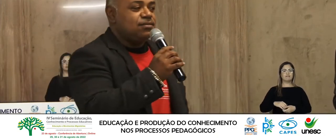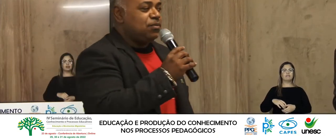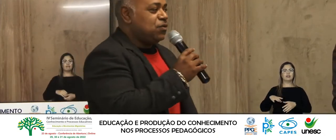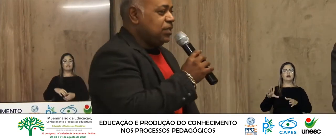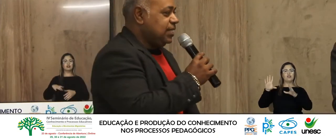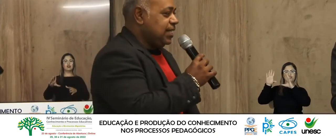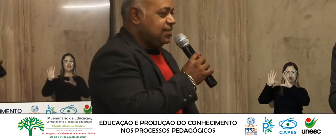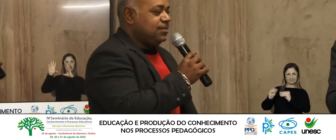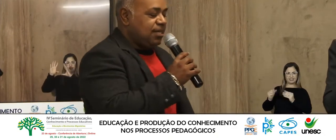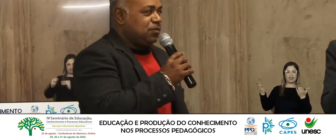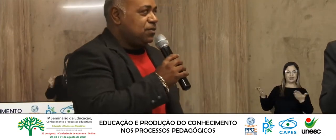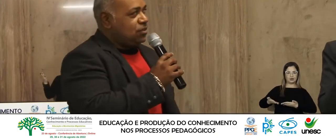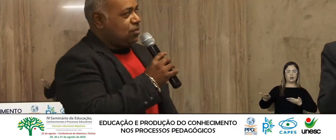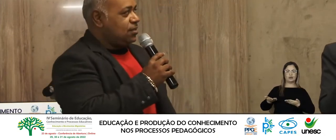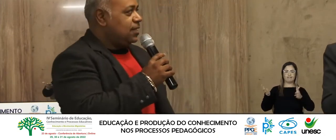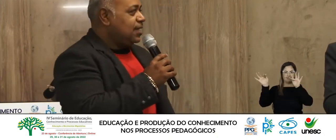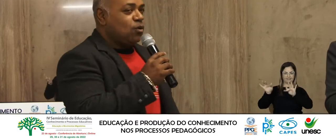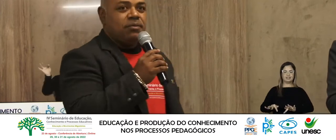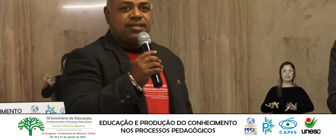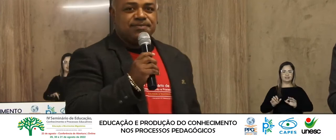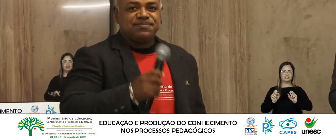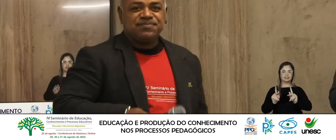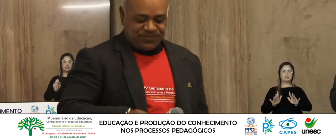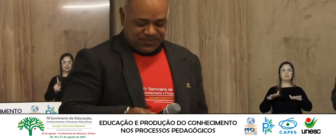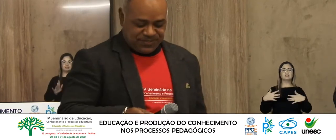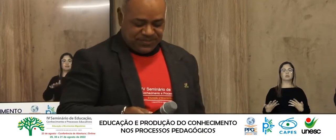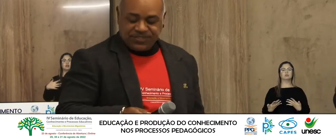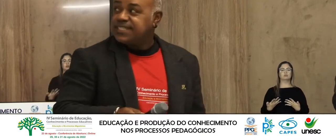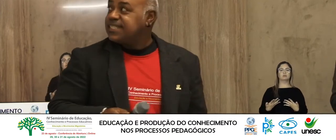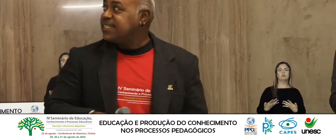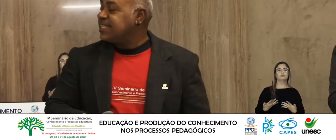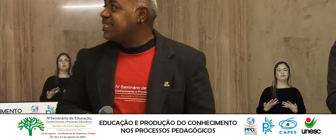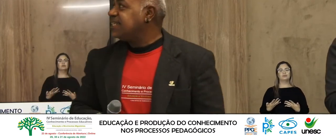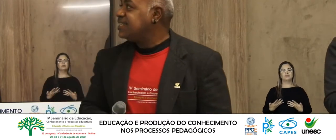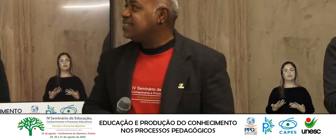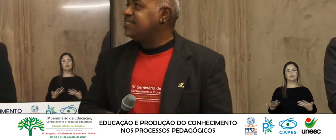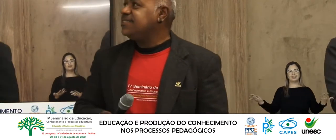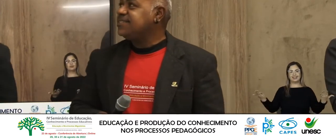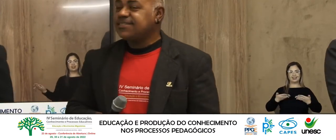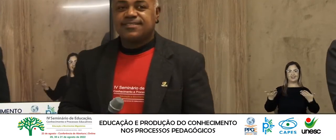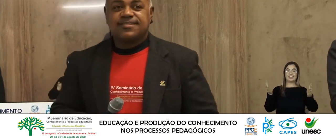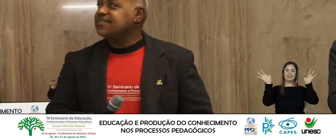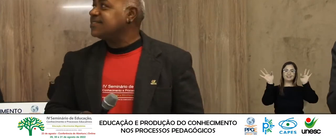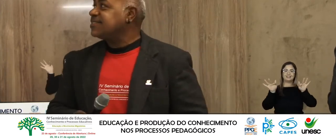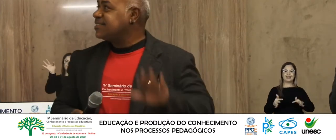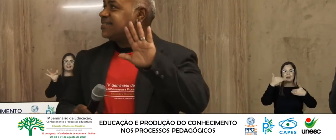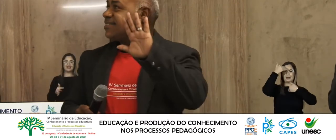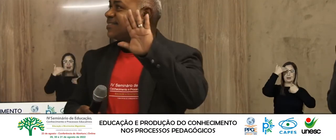Isso Professora Grazi Segue Depois eu te Nós vamos Então Encerrar